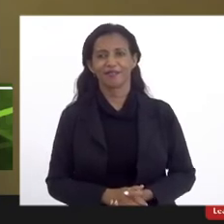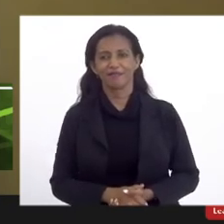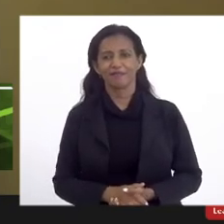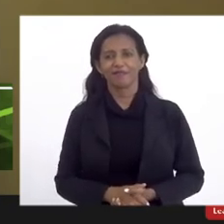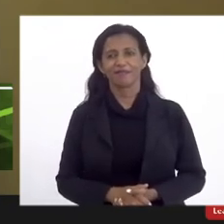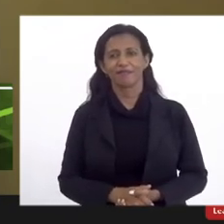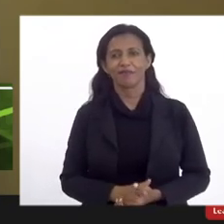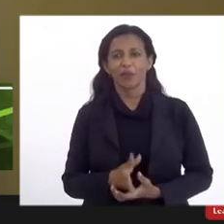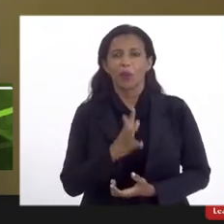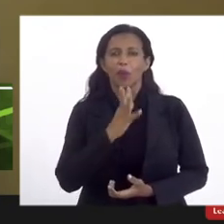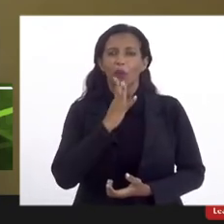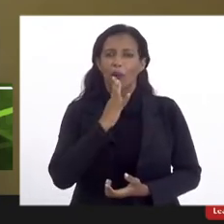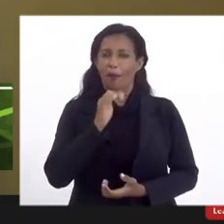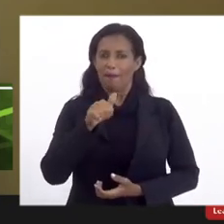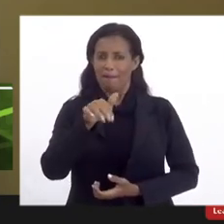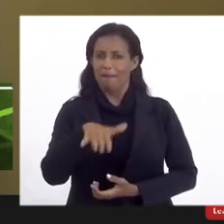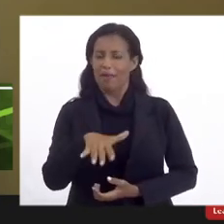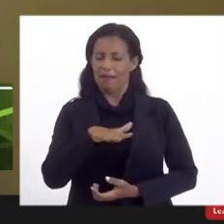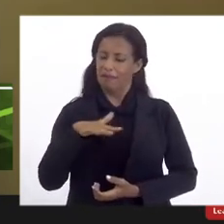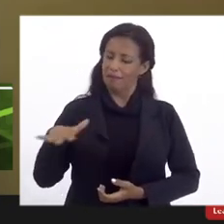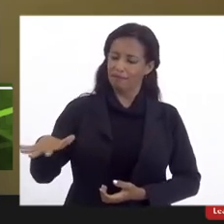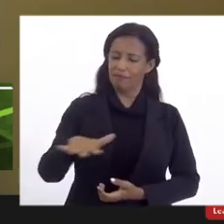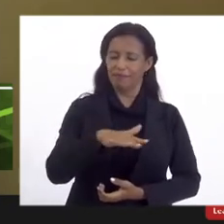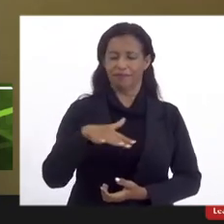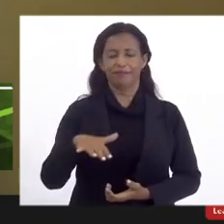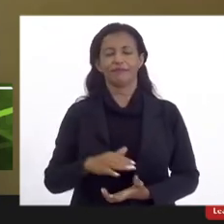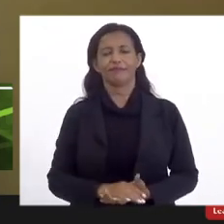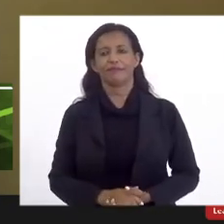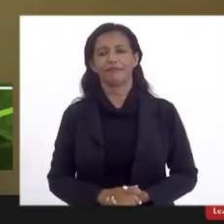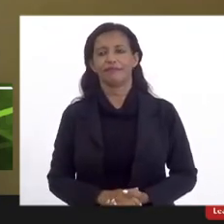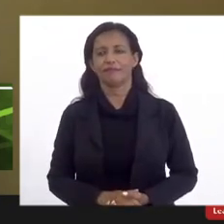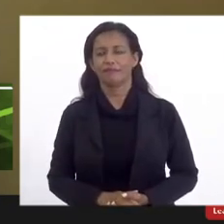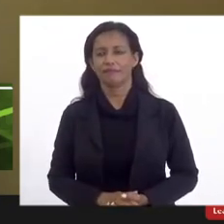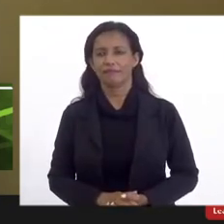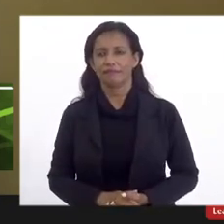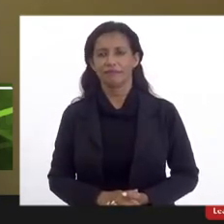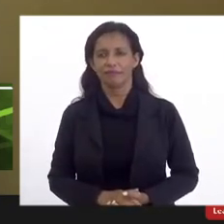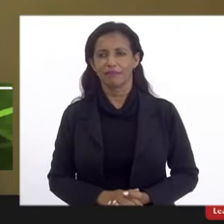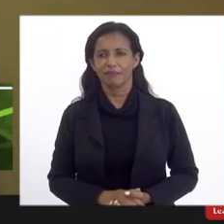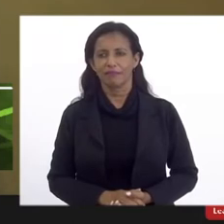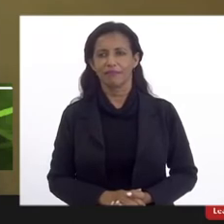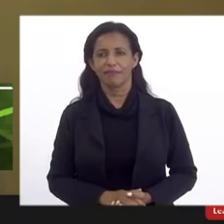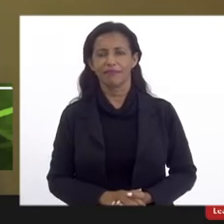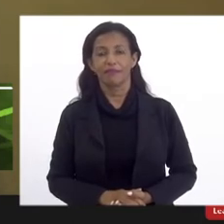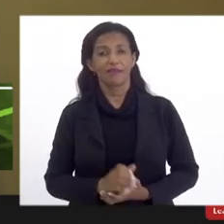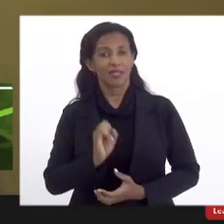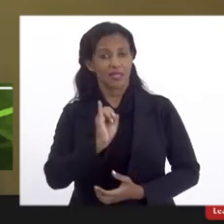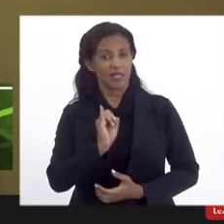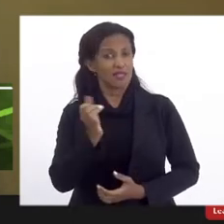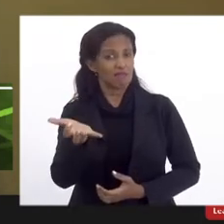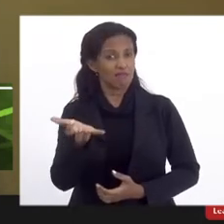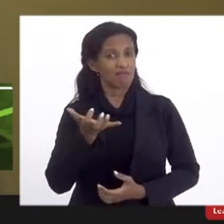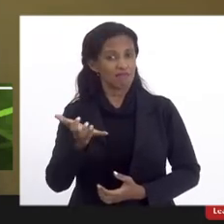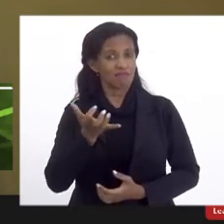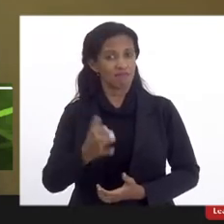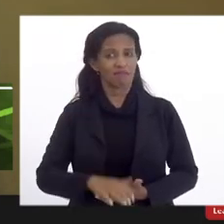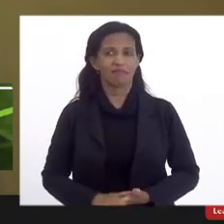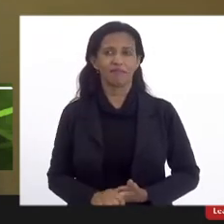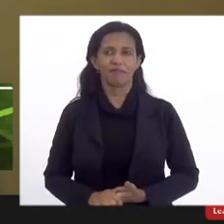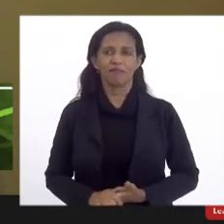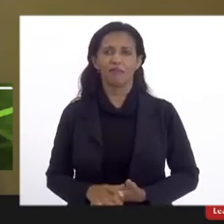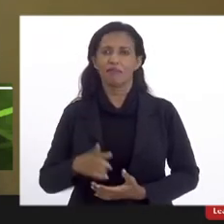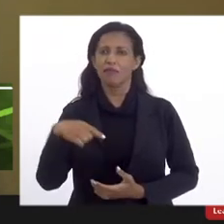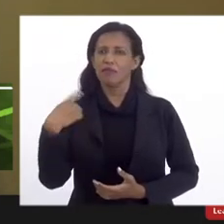que conhece bem essa área e sabe que, se quisermos, nós vamos ser